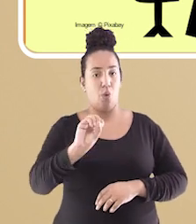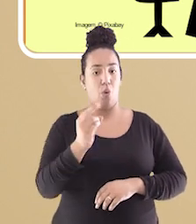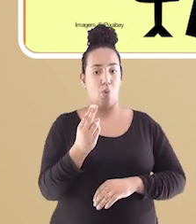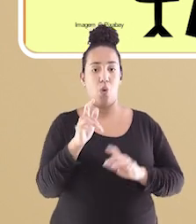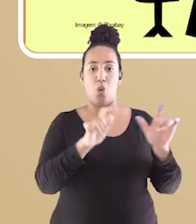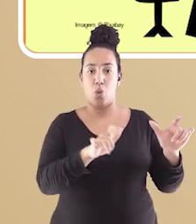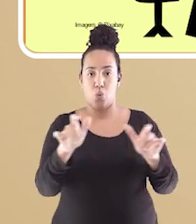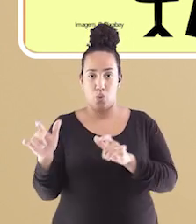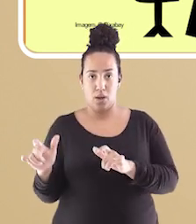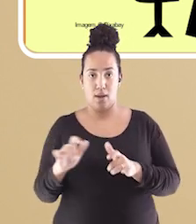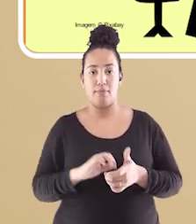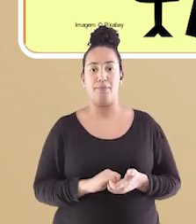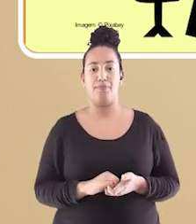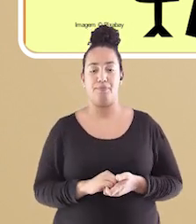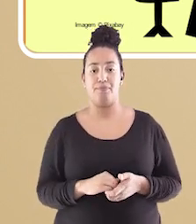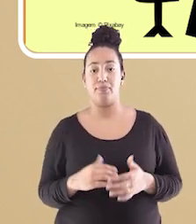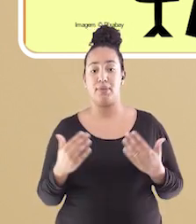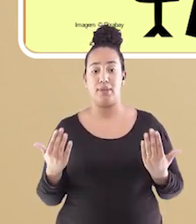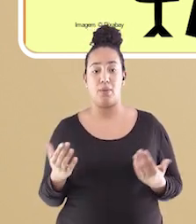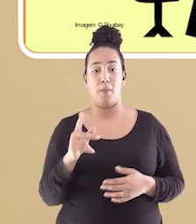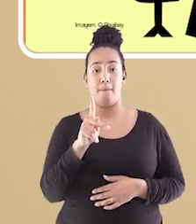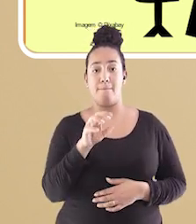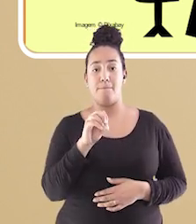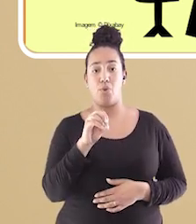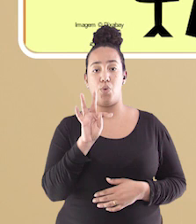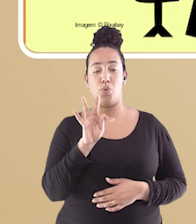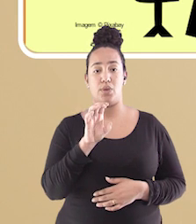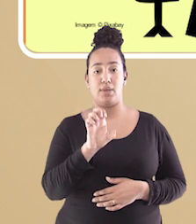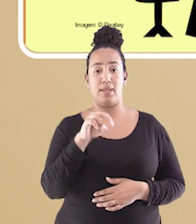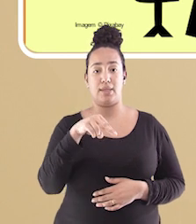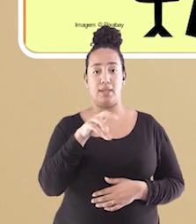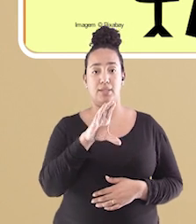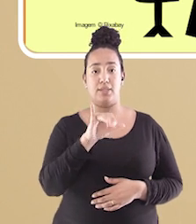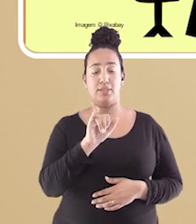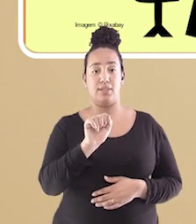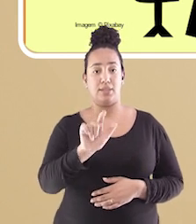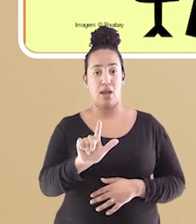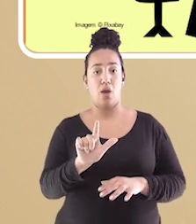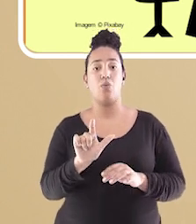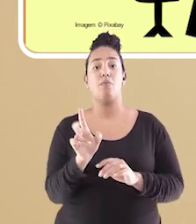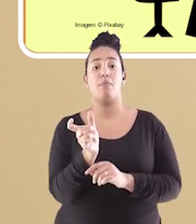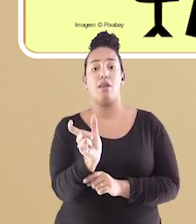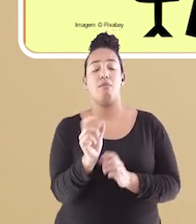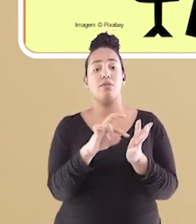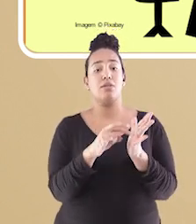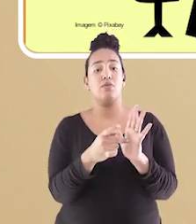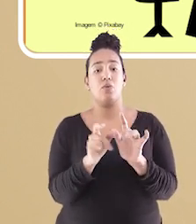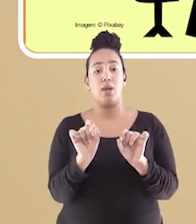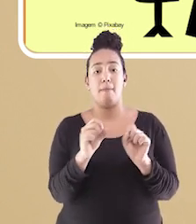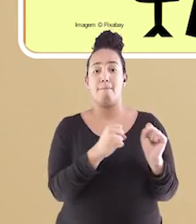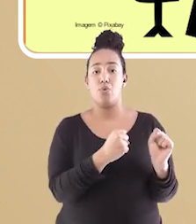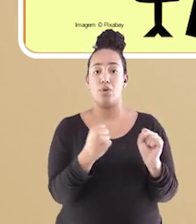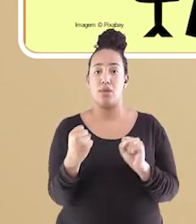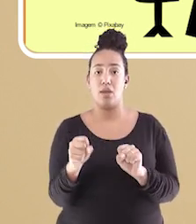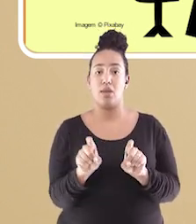ou lugares. Portanto, potencial também é o poder, a força e os